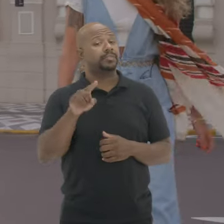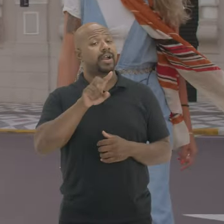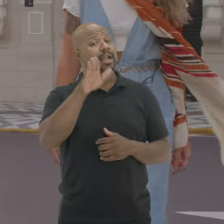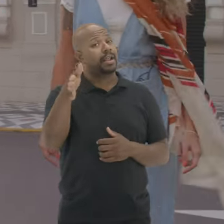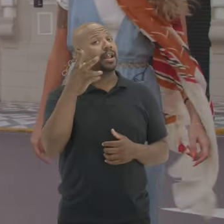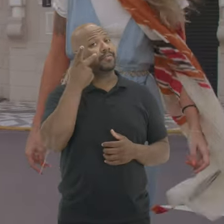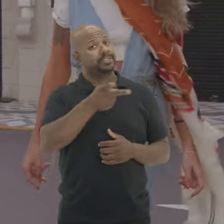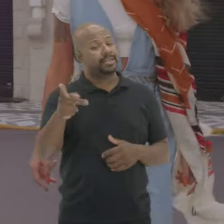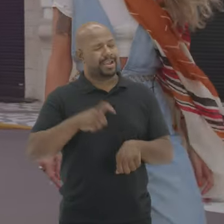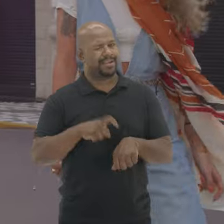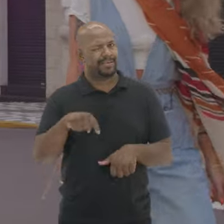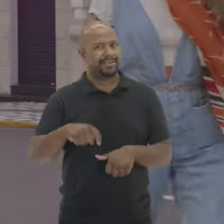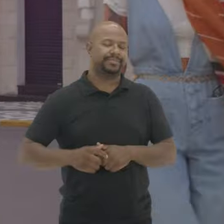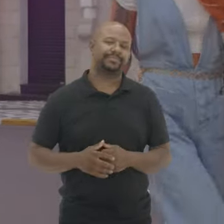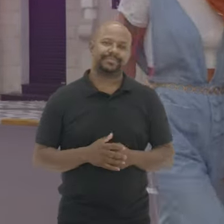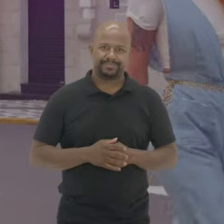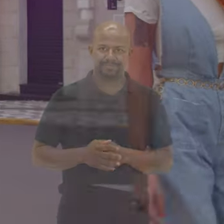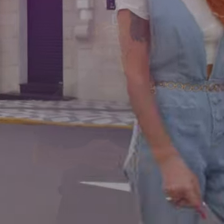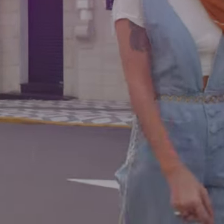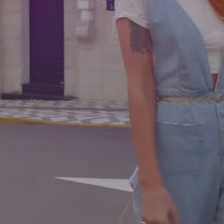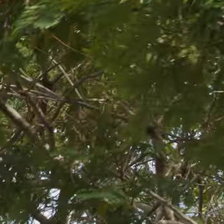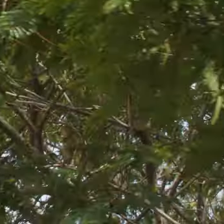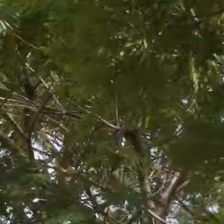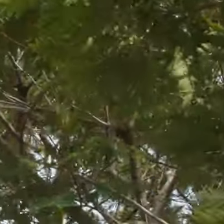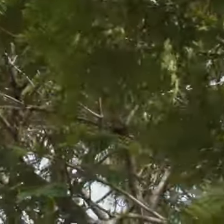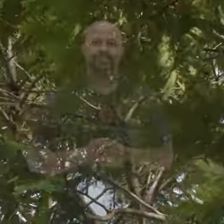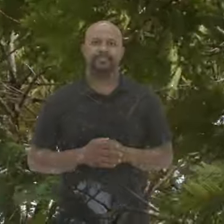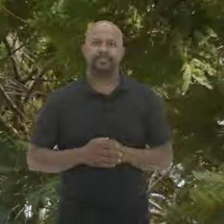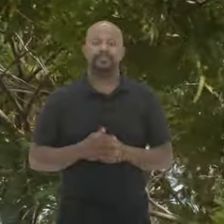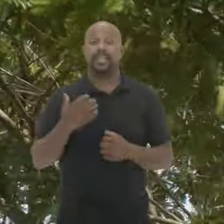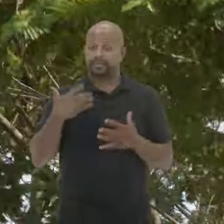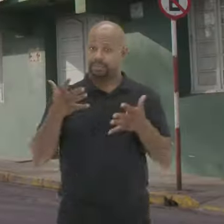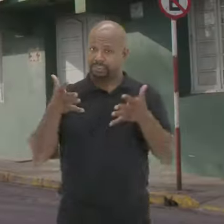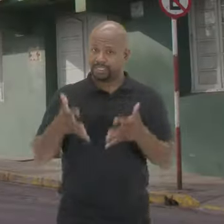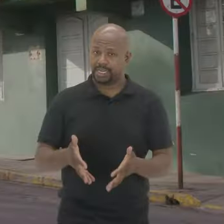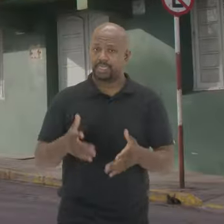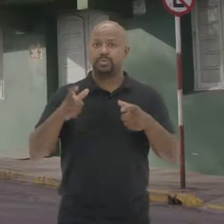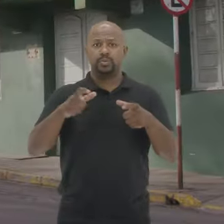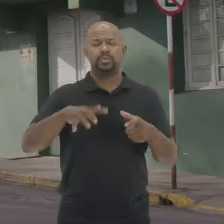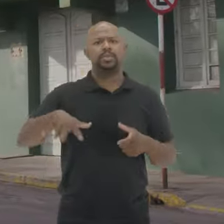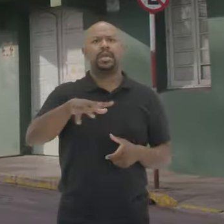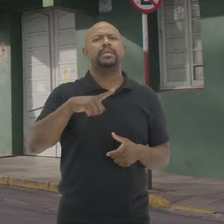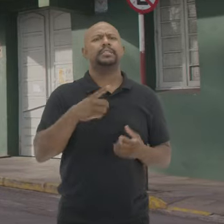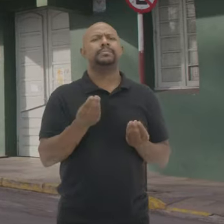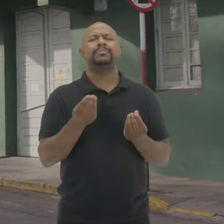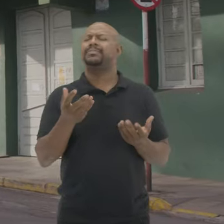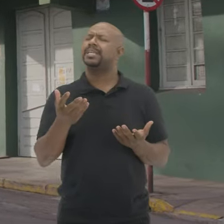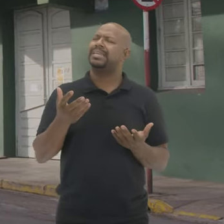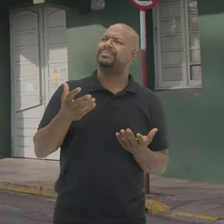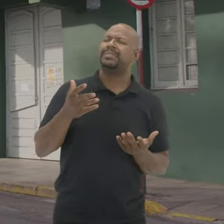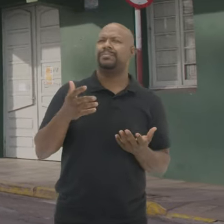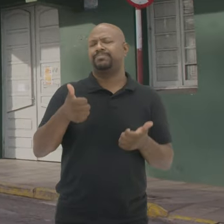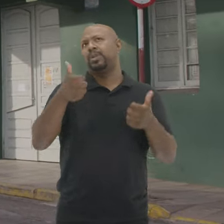Inclusive a gente vai lá visitar ele agora O vento sacode as árvores Em letras brancas Museu 13 de Maio Estamos chegando No lugar que tem uma